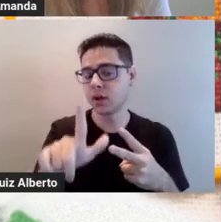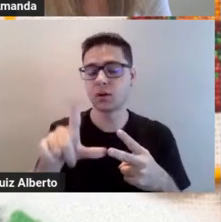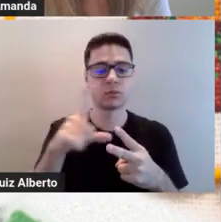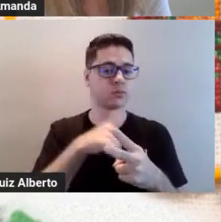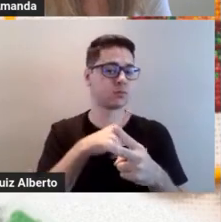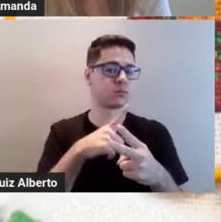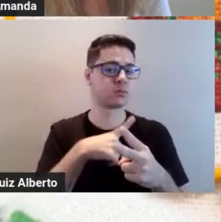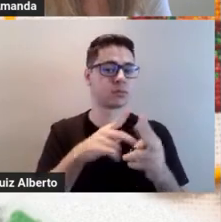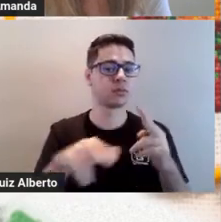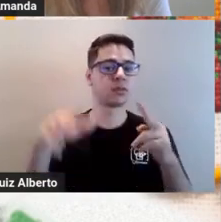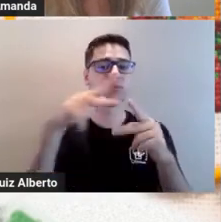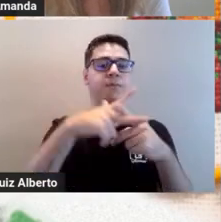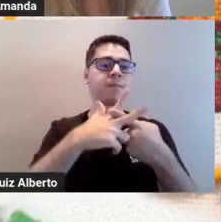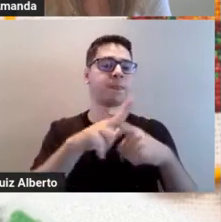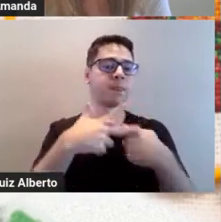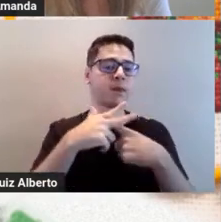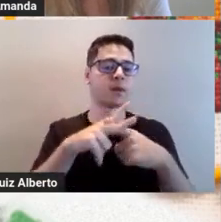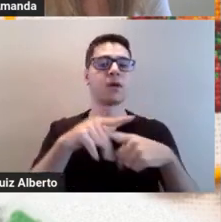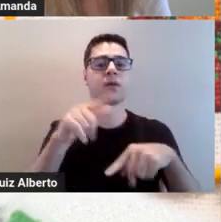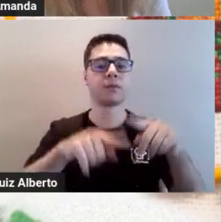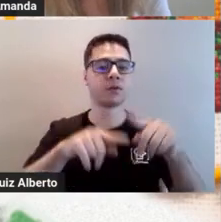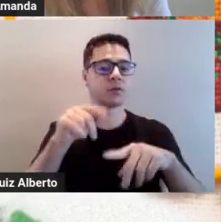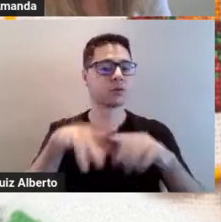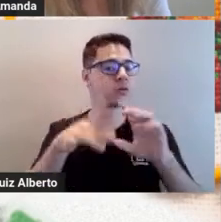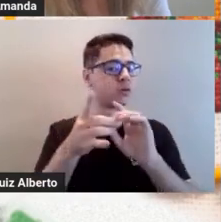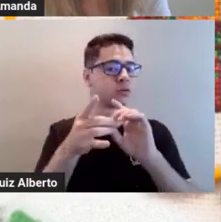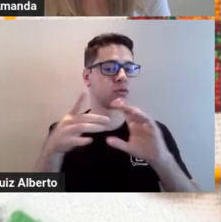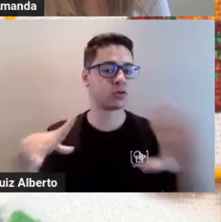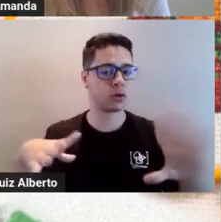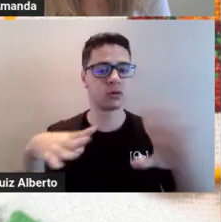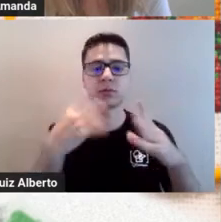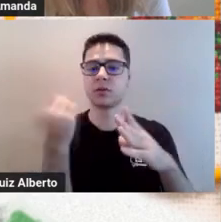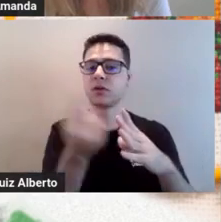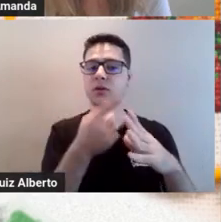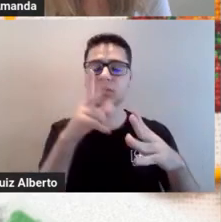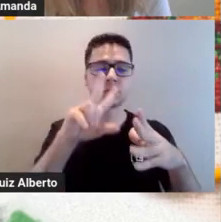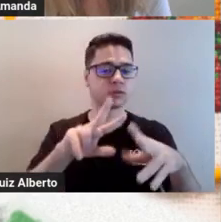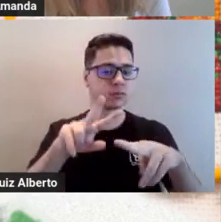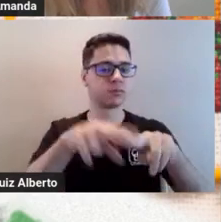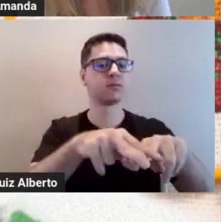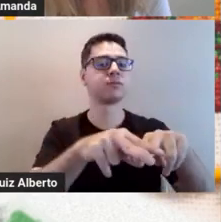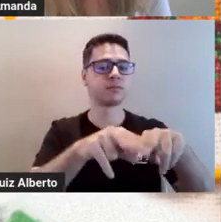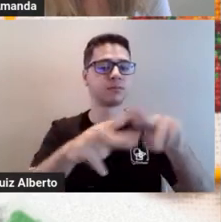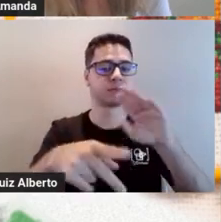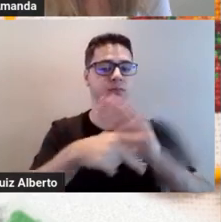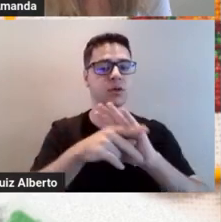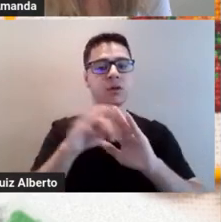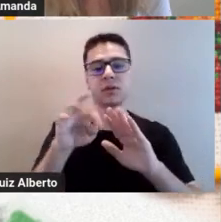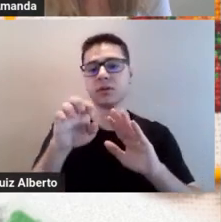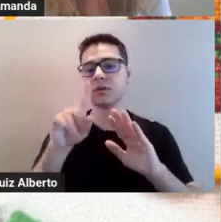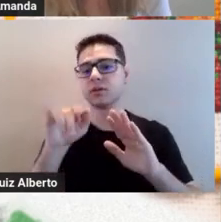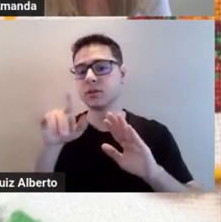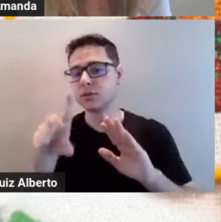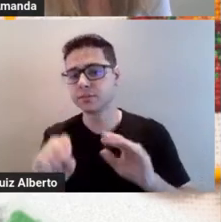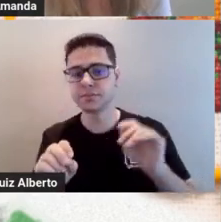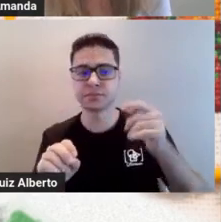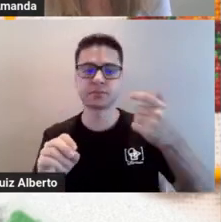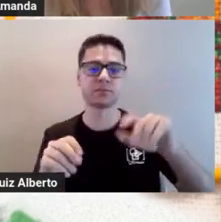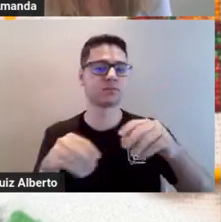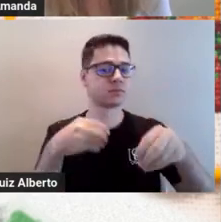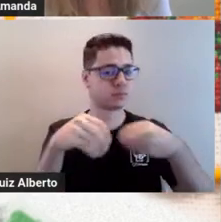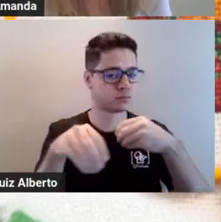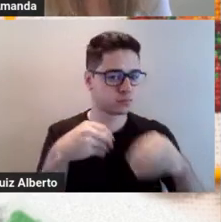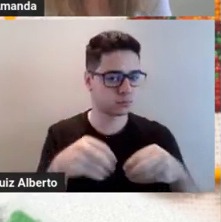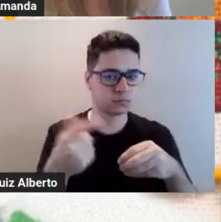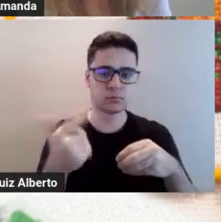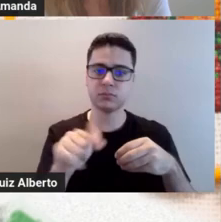aquela regulagem. Ele solta a peça pra gente poder prender no tecido. E tenho esse outro que é todo de plástico. Ele não tem